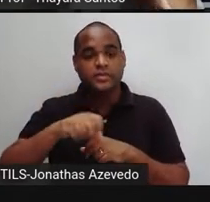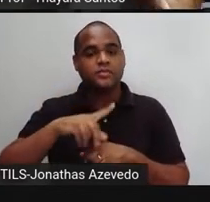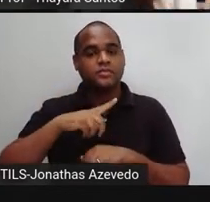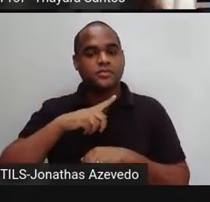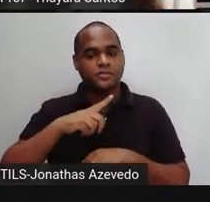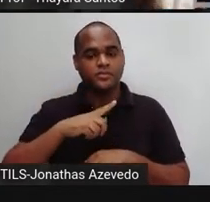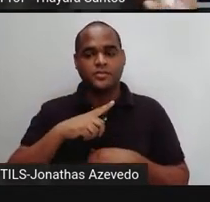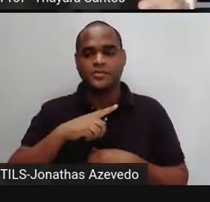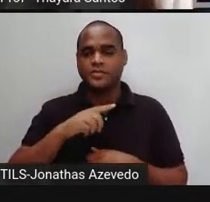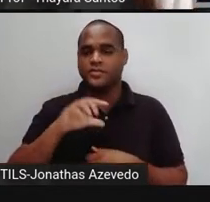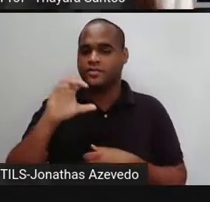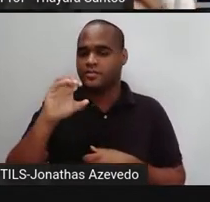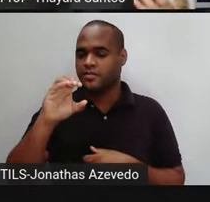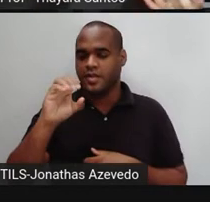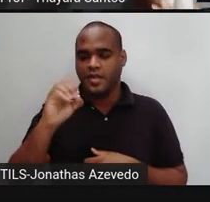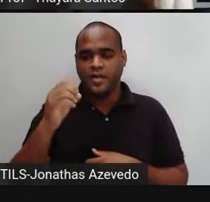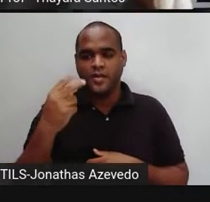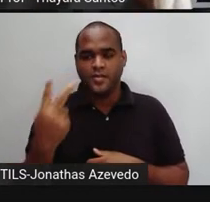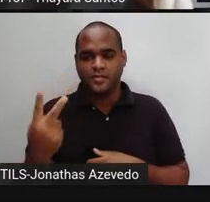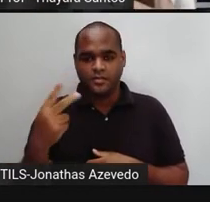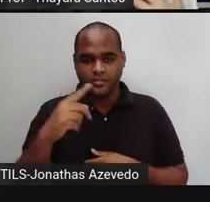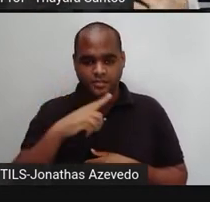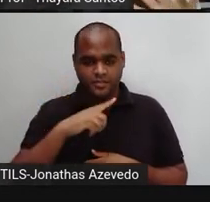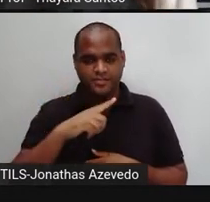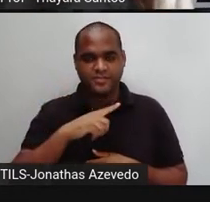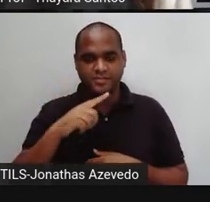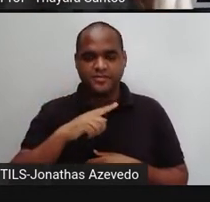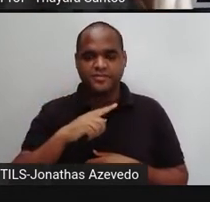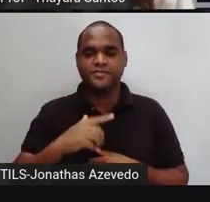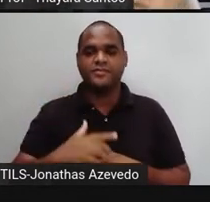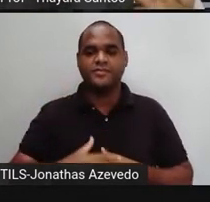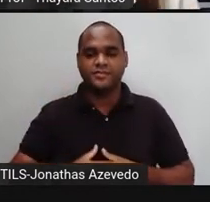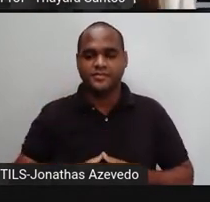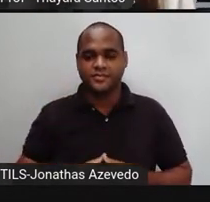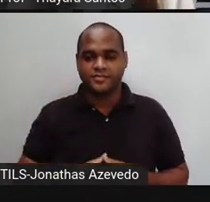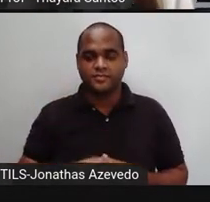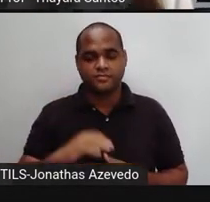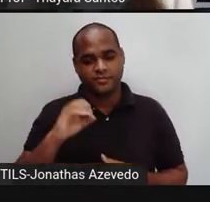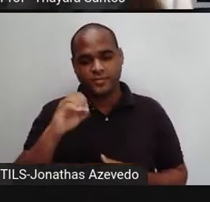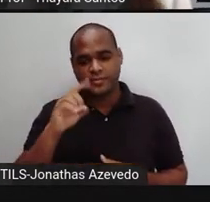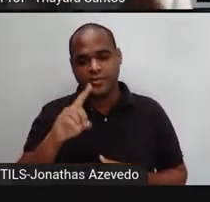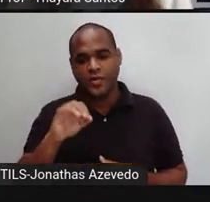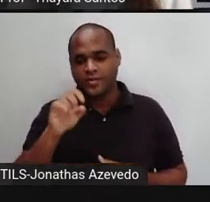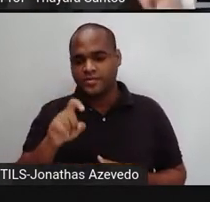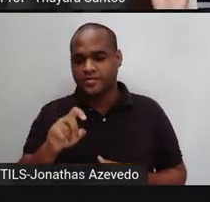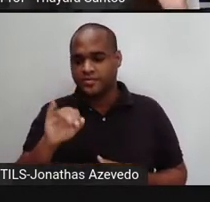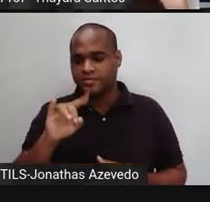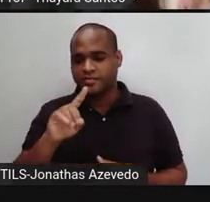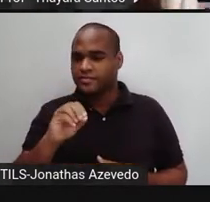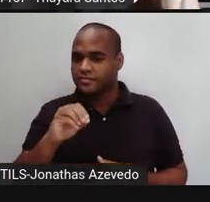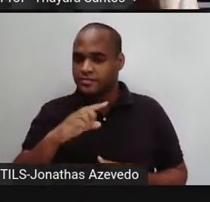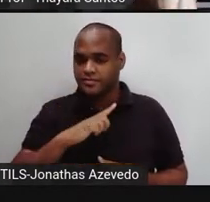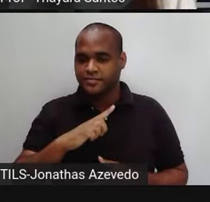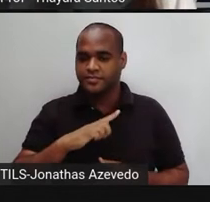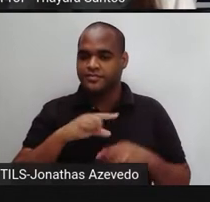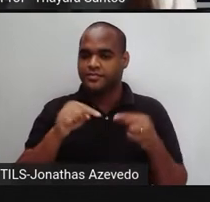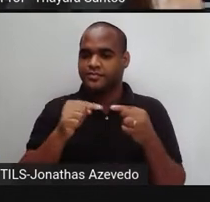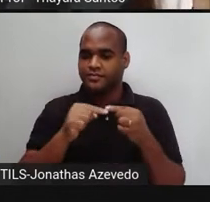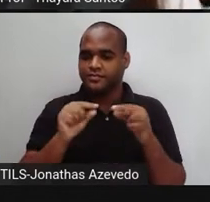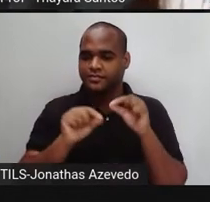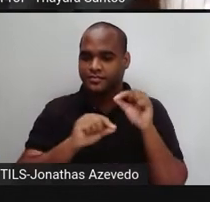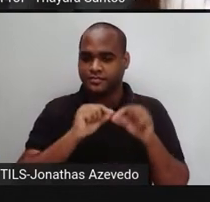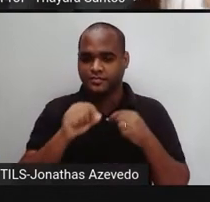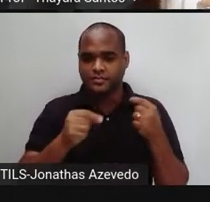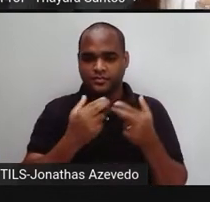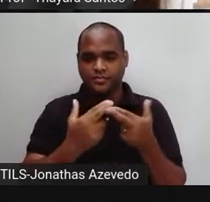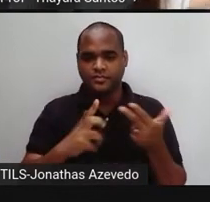esse ar para fora e com ele a gente elimina esse gás carbônico ou dióxido de carbono. Então a expiração é igual a